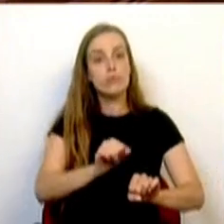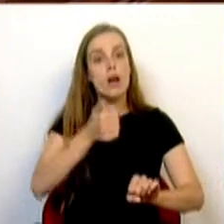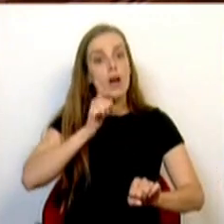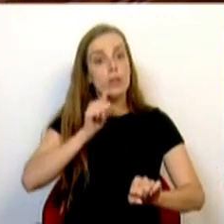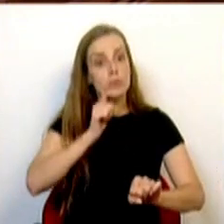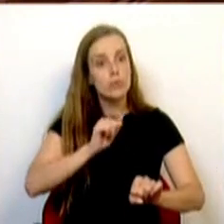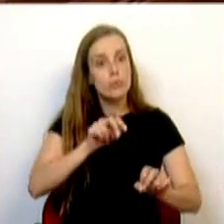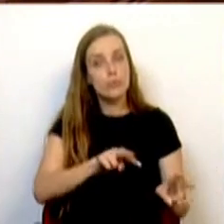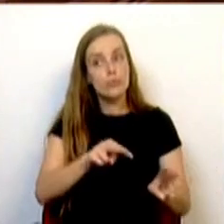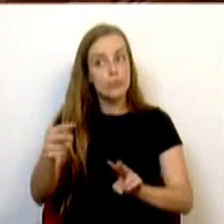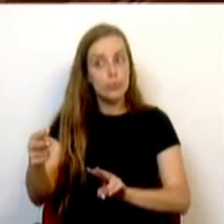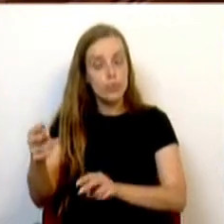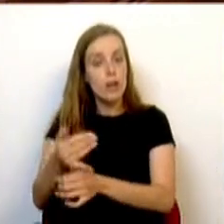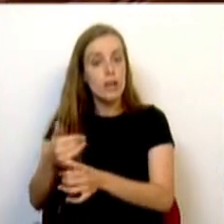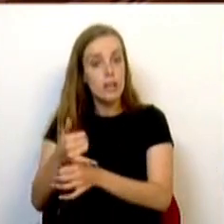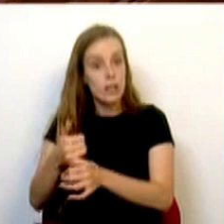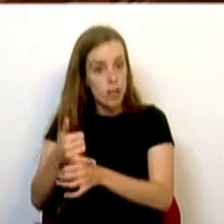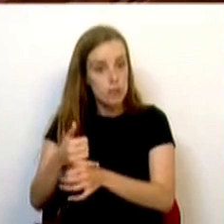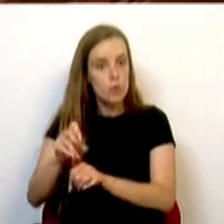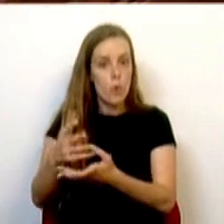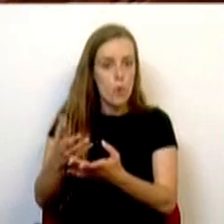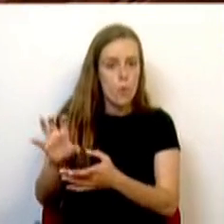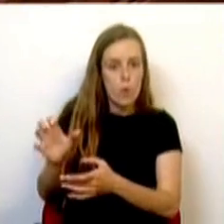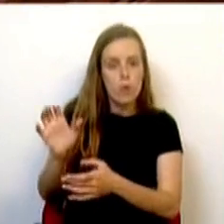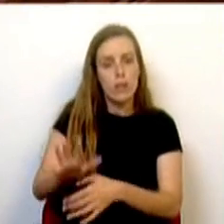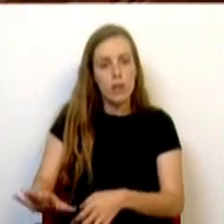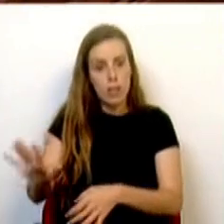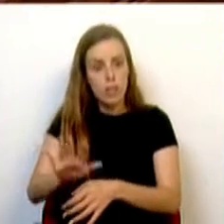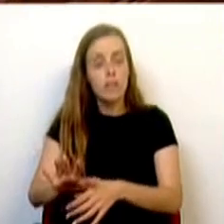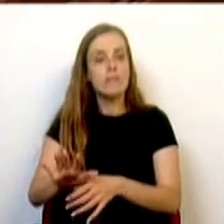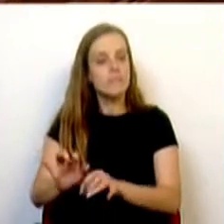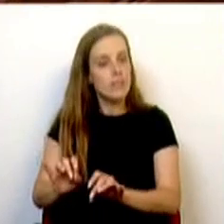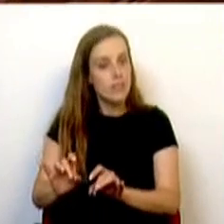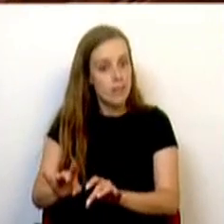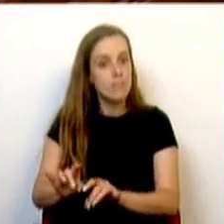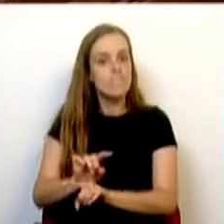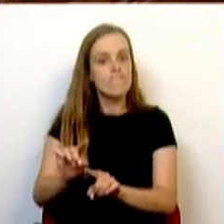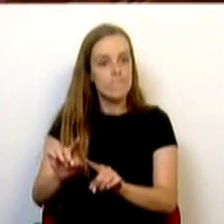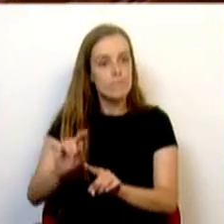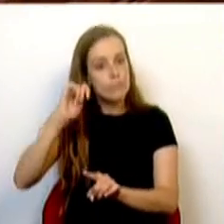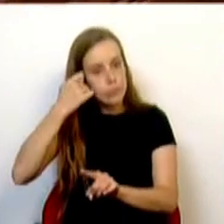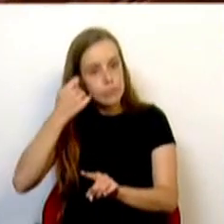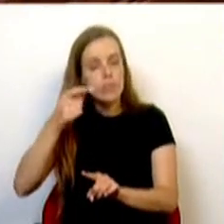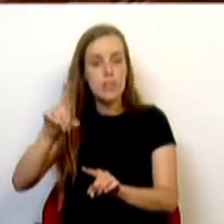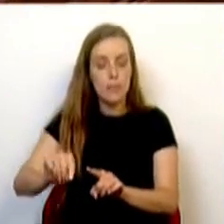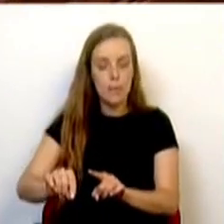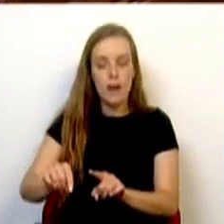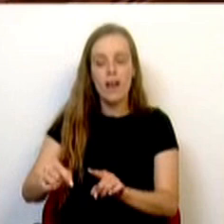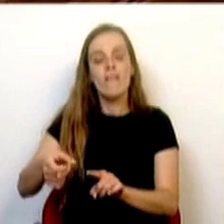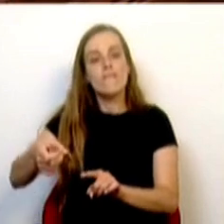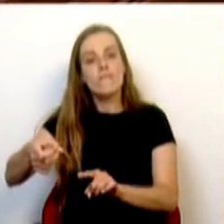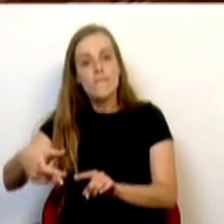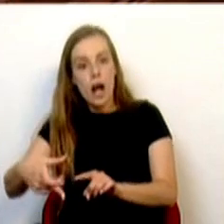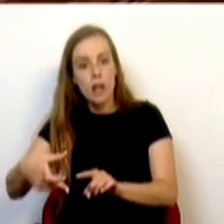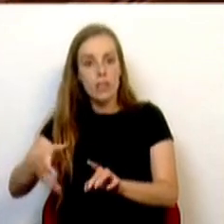português, sem penalizações e com justificação de faltas do acompanhante. Contudo, estes